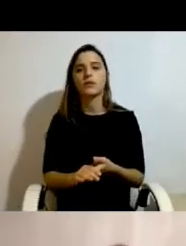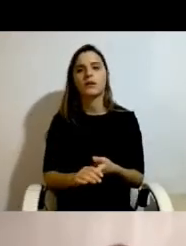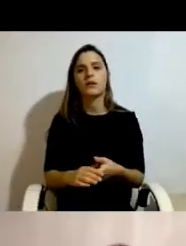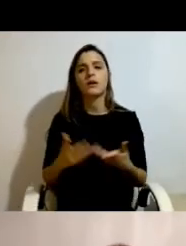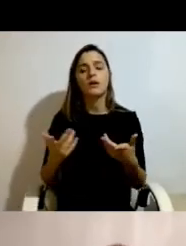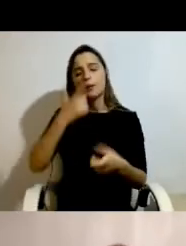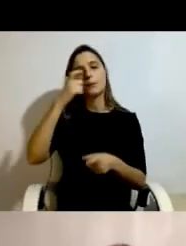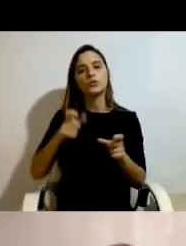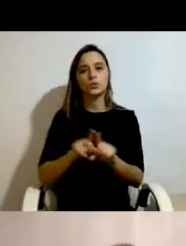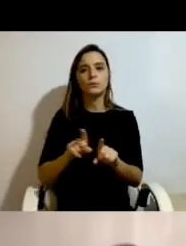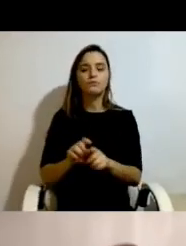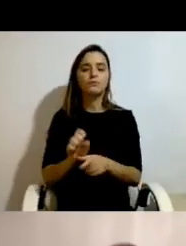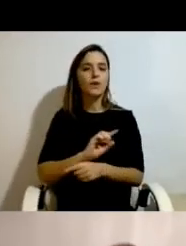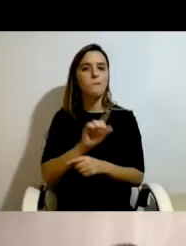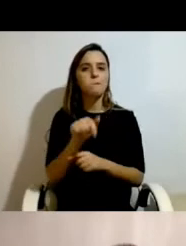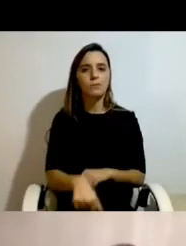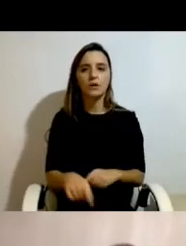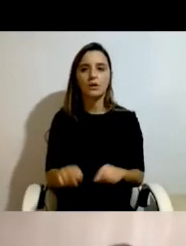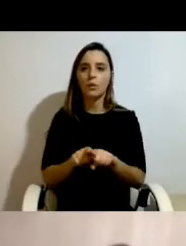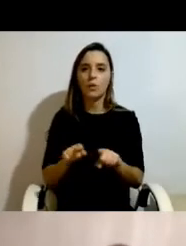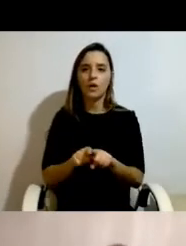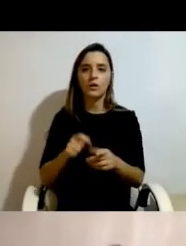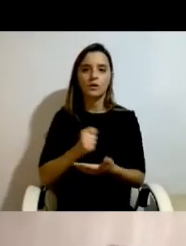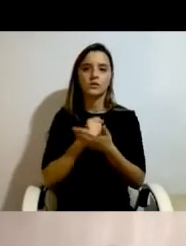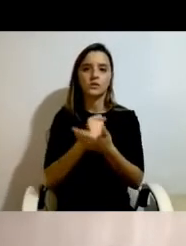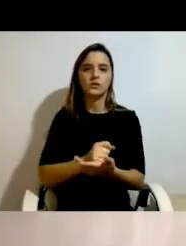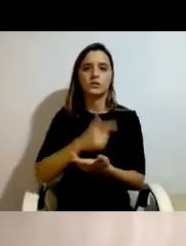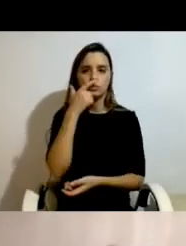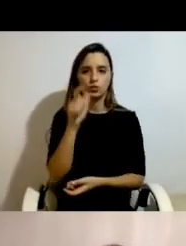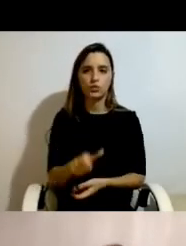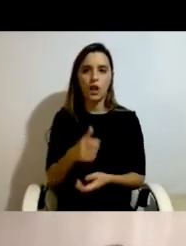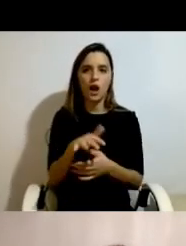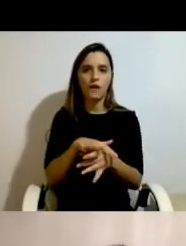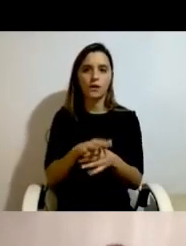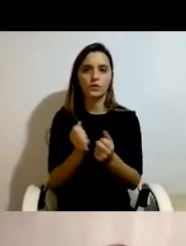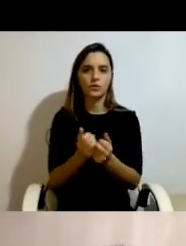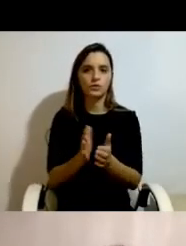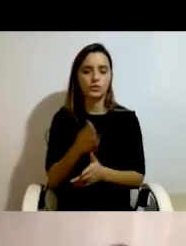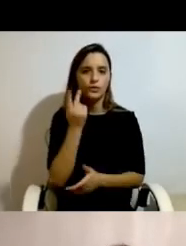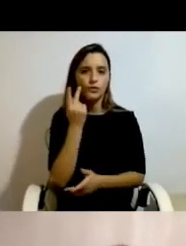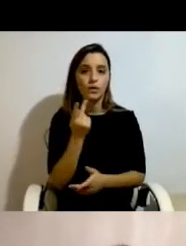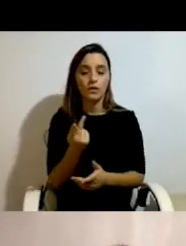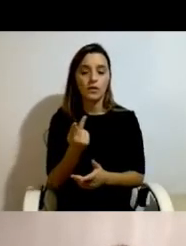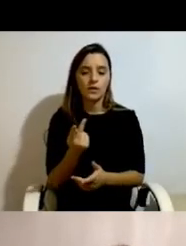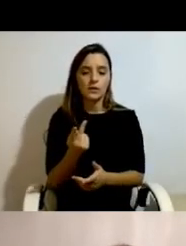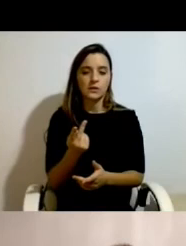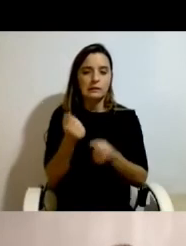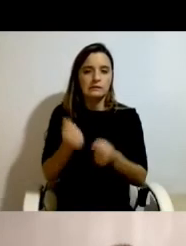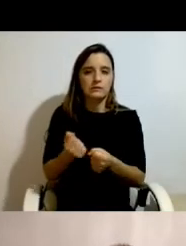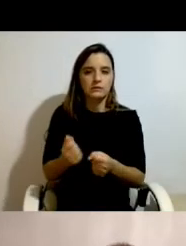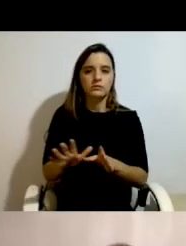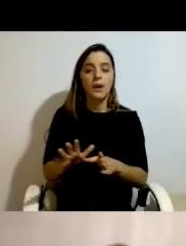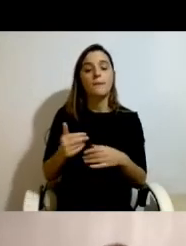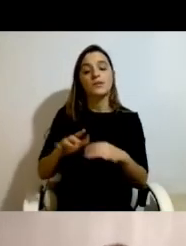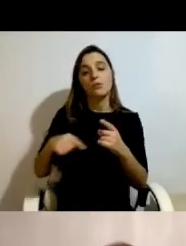uma assistência pessoal em todas as áreas da sua vida e no final tiveram que o fazer porque não havia